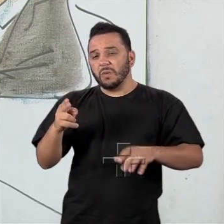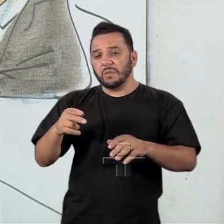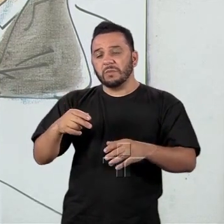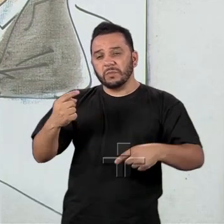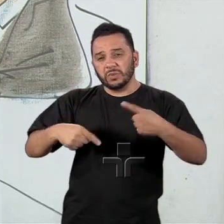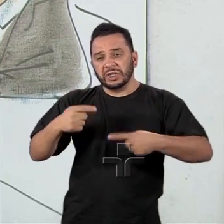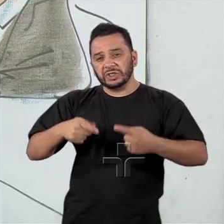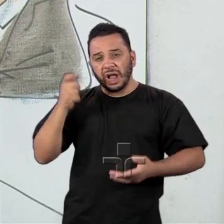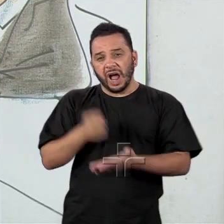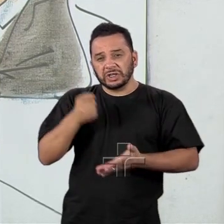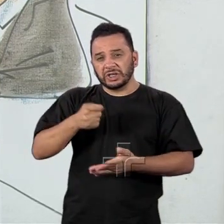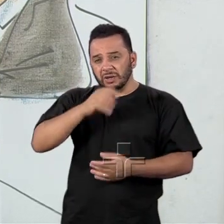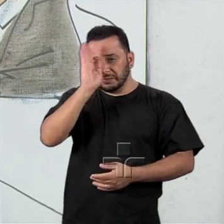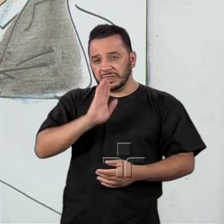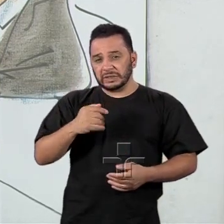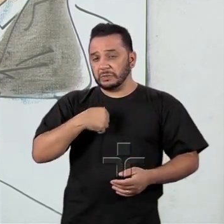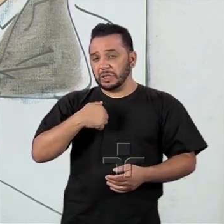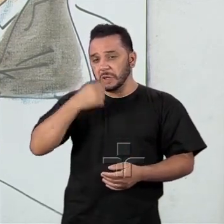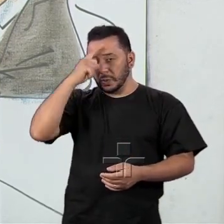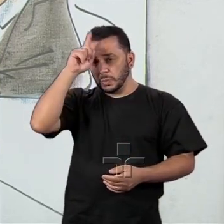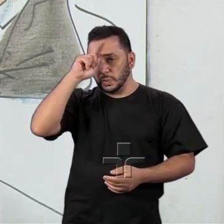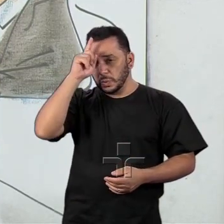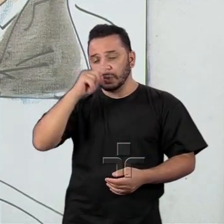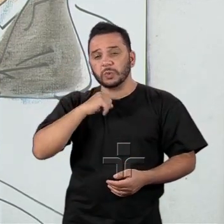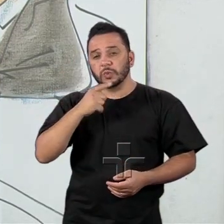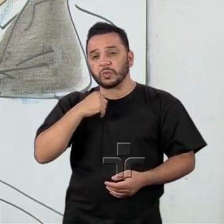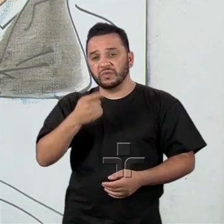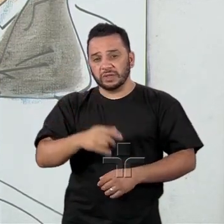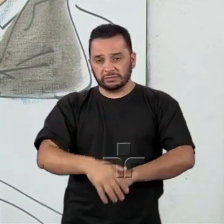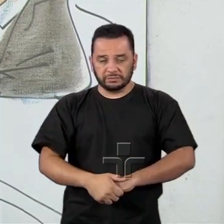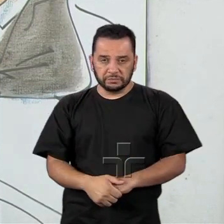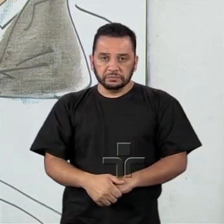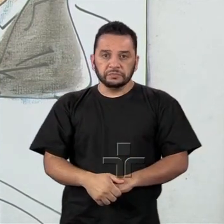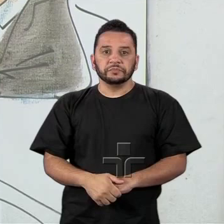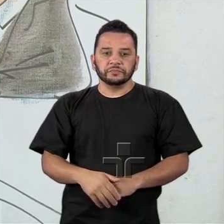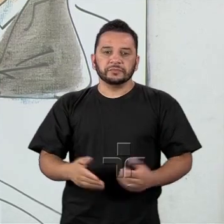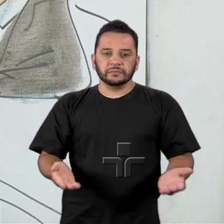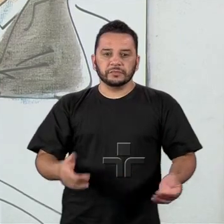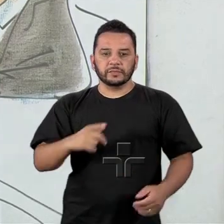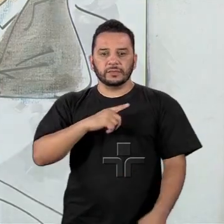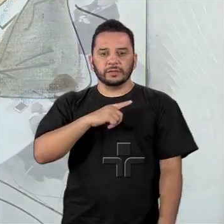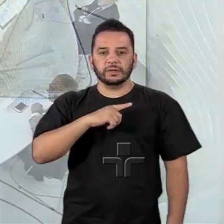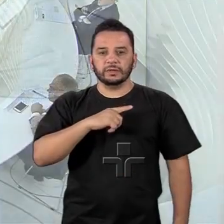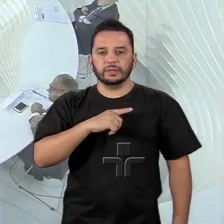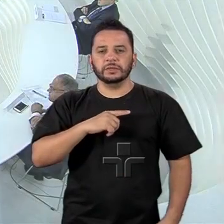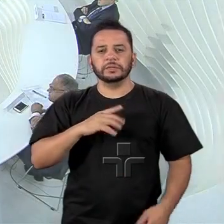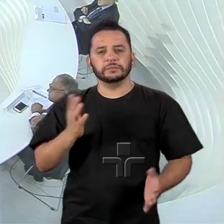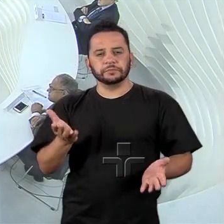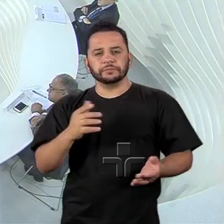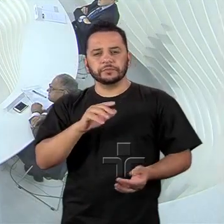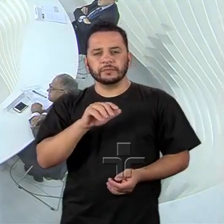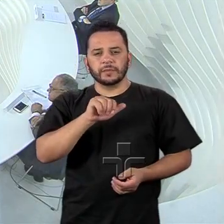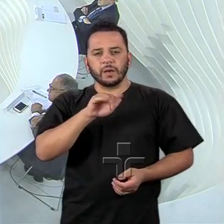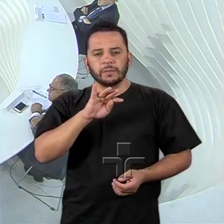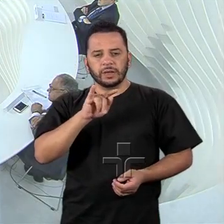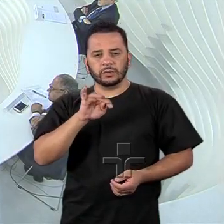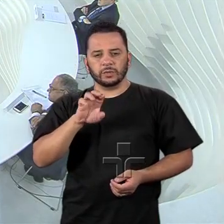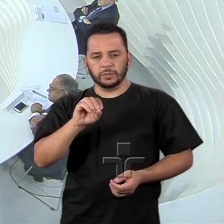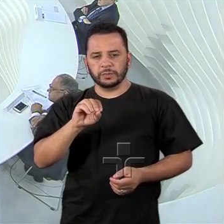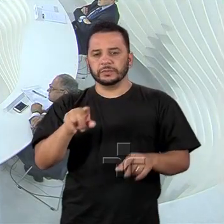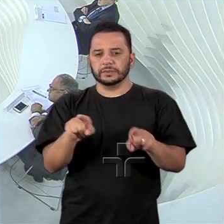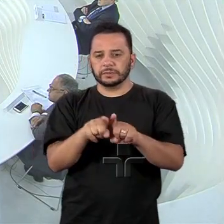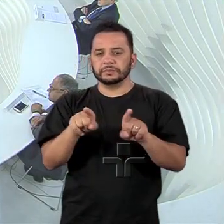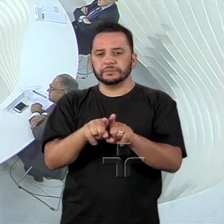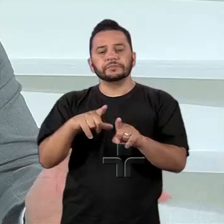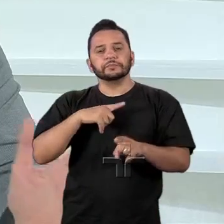Brasil. Esse é um grau de incerteza. Alberto. Bom, obrigado. Boa noite. A política externa está à conta de